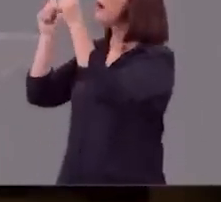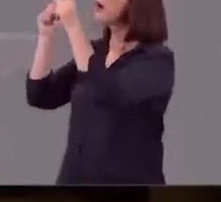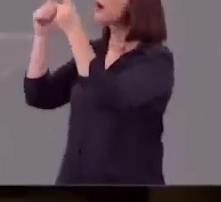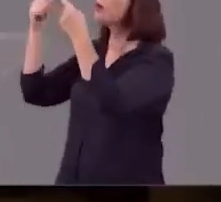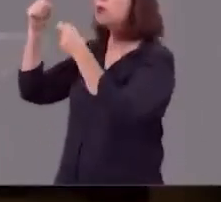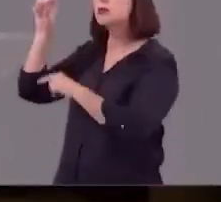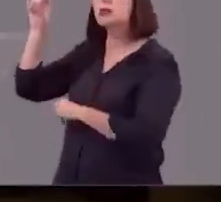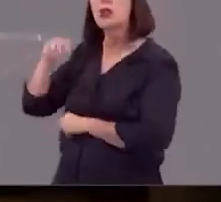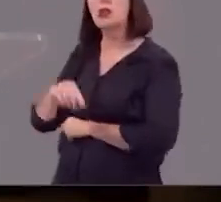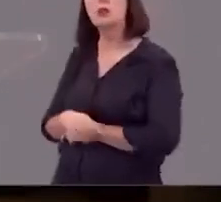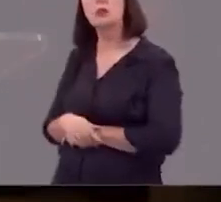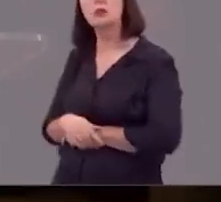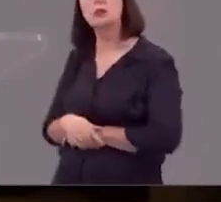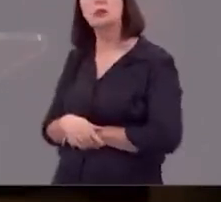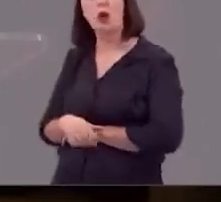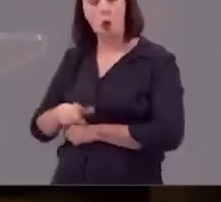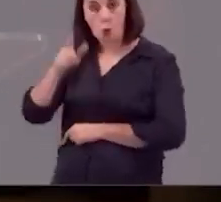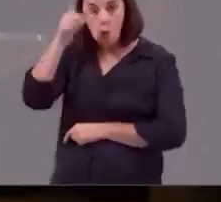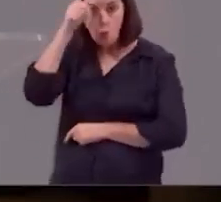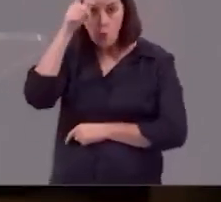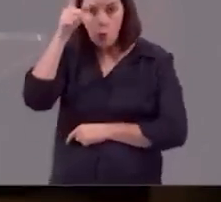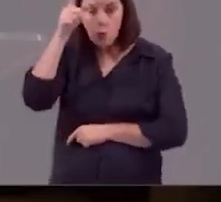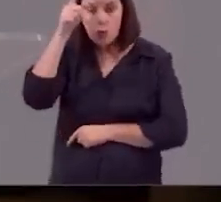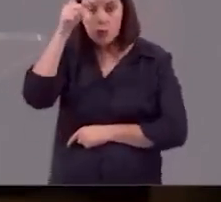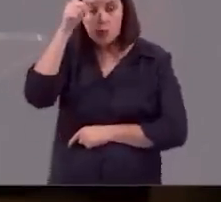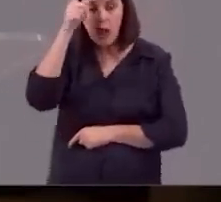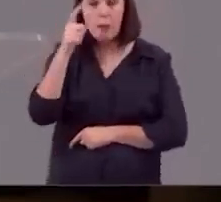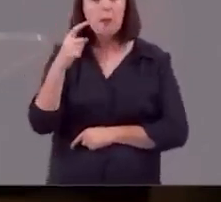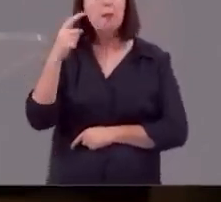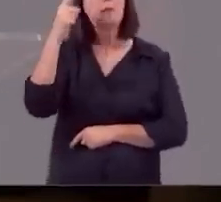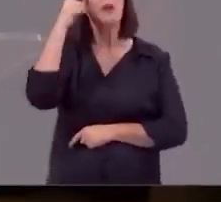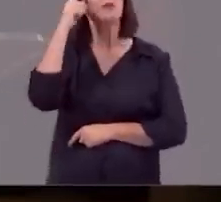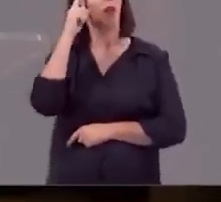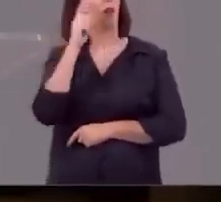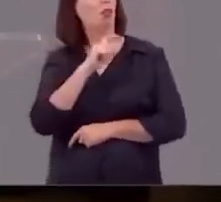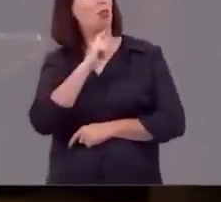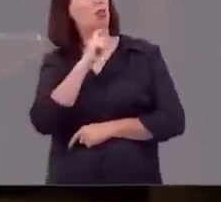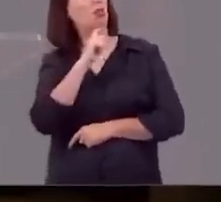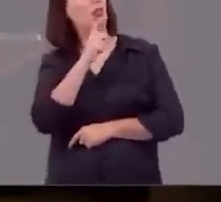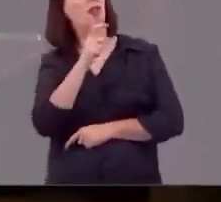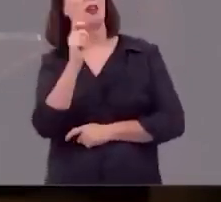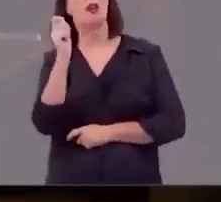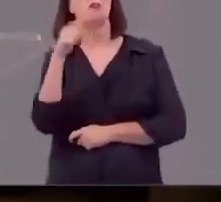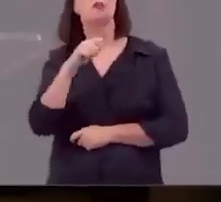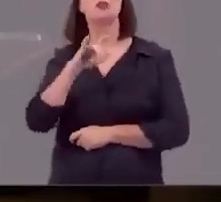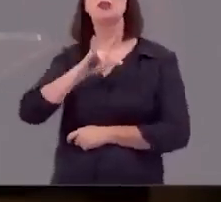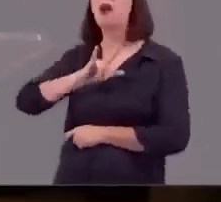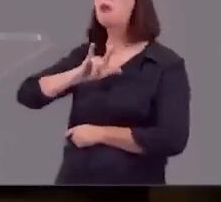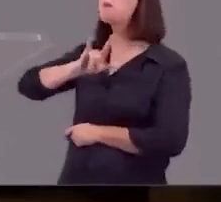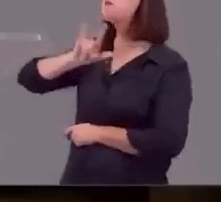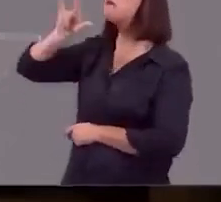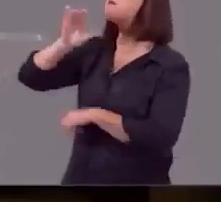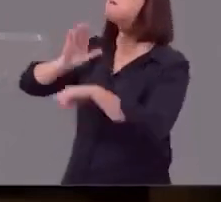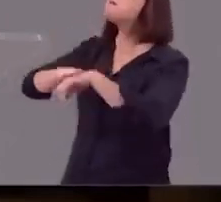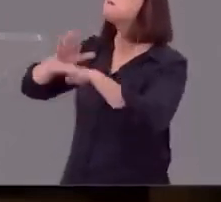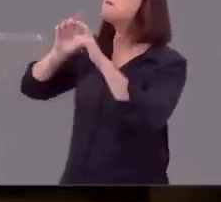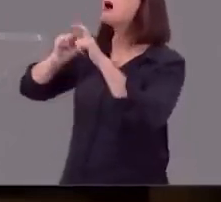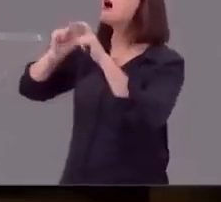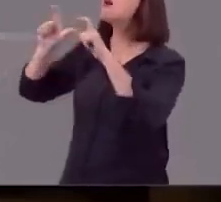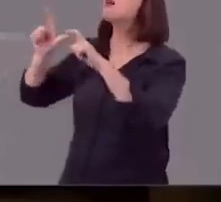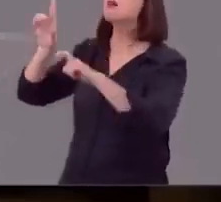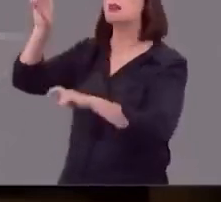Satanás pensou que ninguém inclusive Jó poderia amar mais a Deus